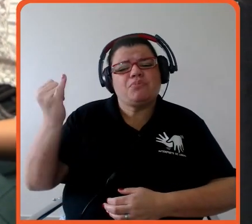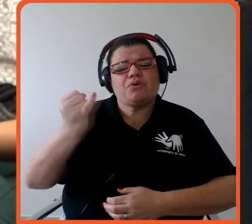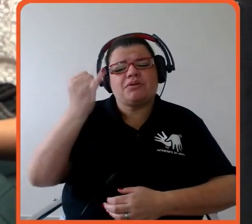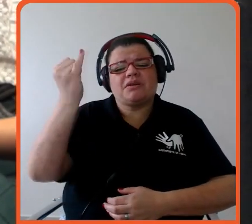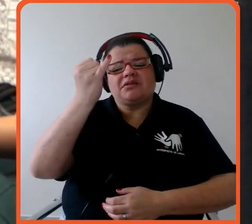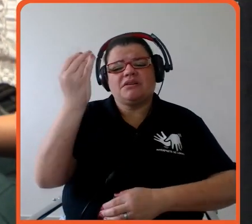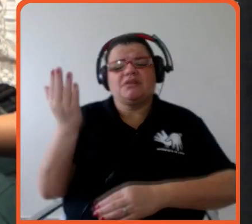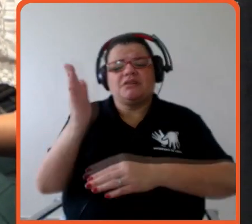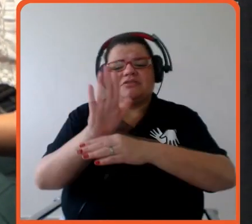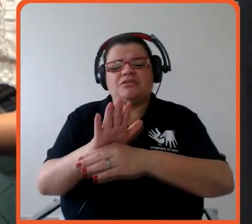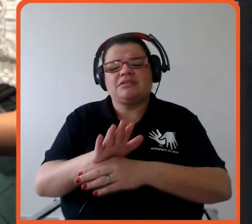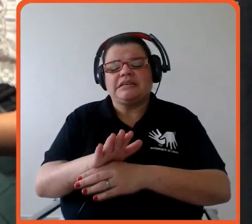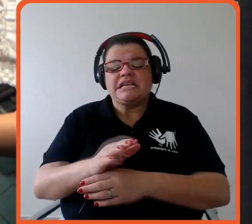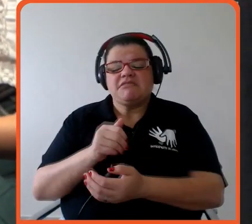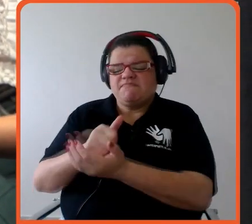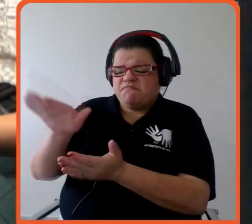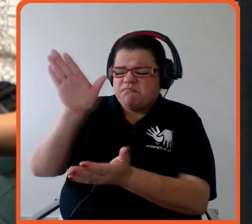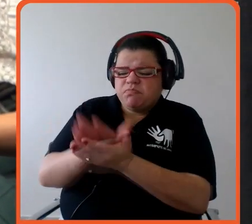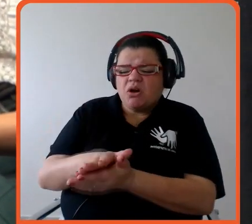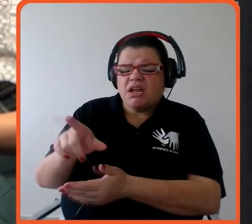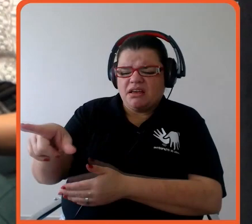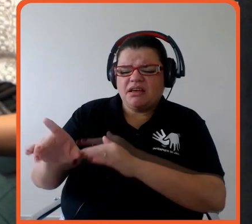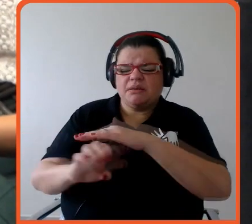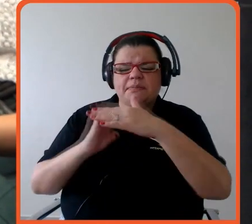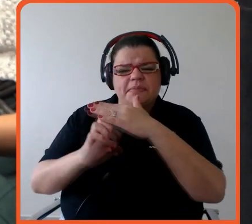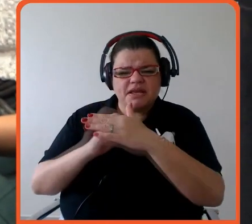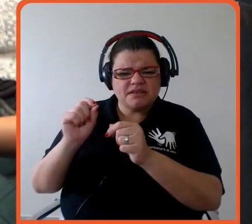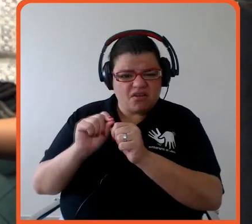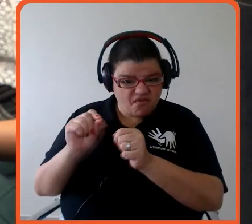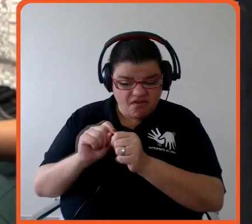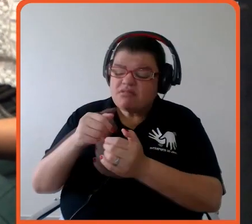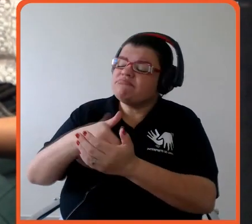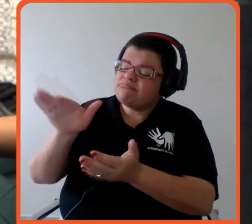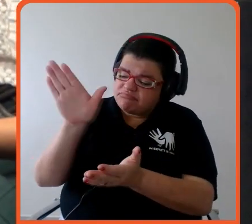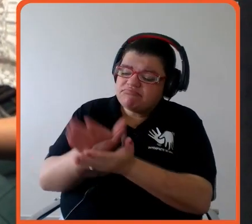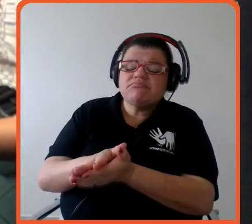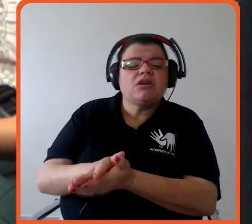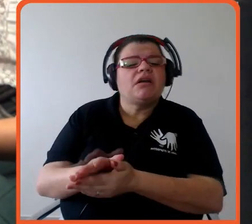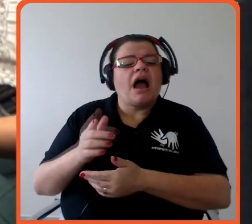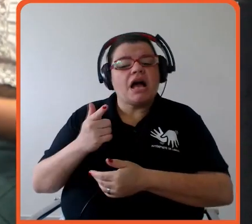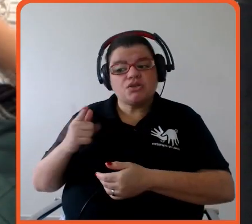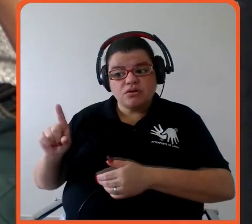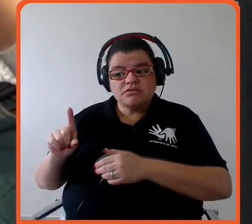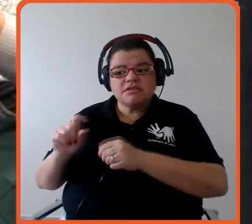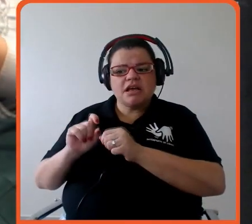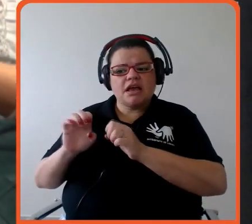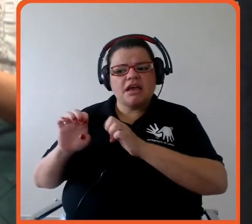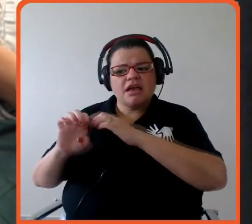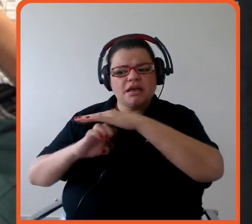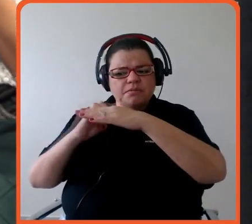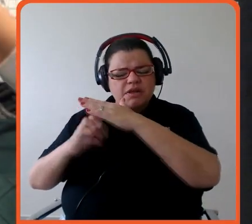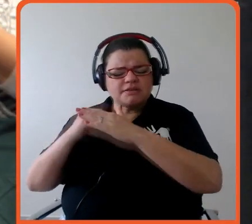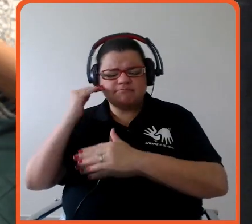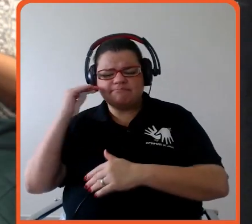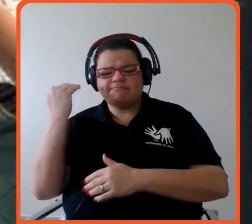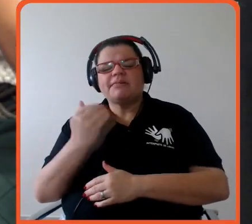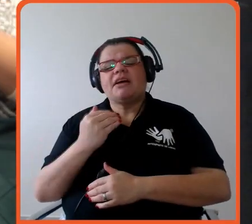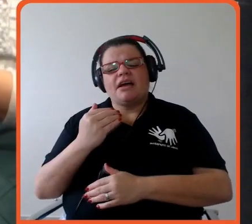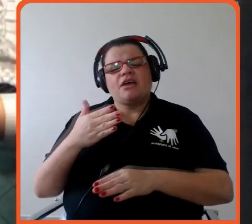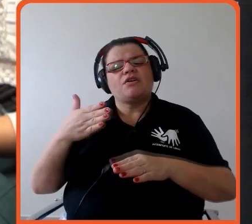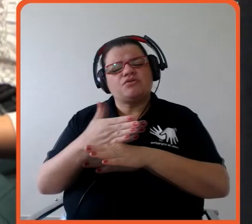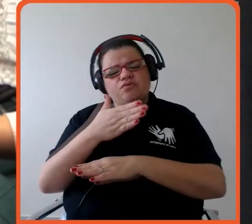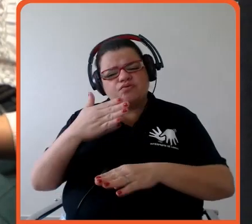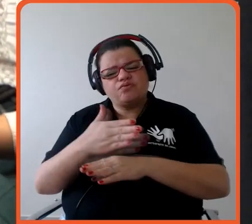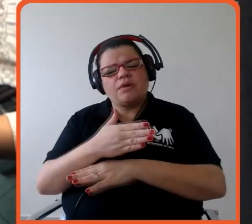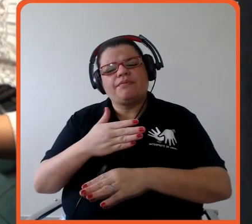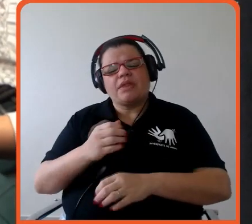quem não está fazendo o dever de casa e eu acho que as empresas vão estar ainda mais presentes na COP27 para não só pressionar mas para